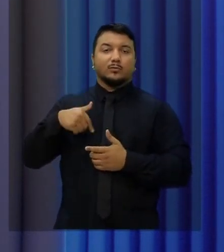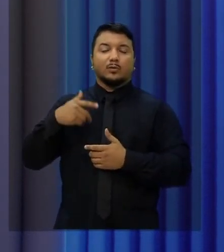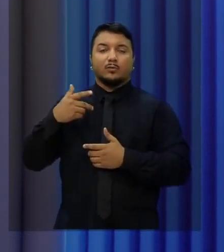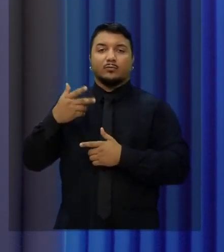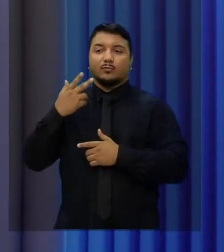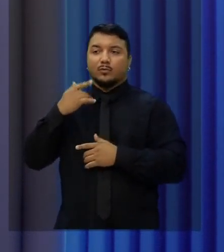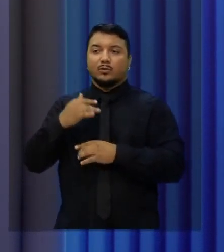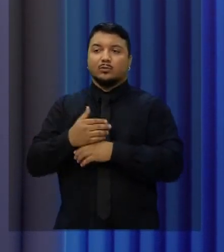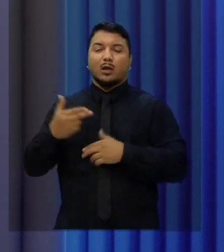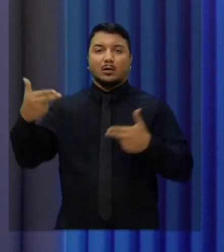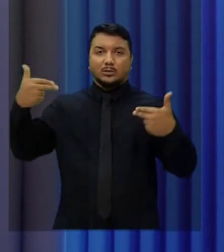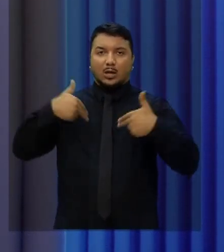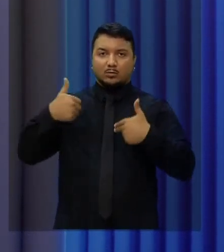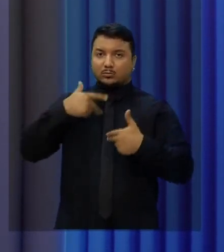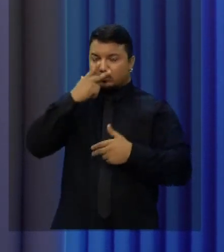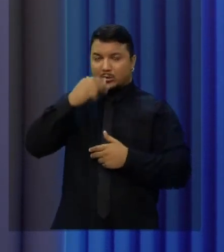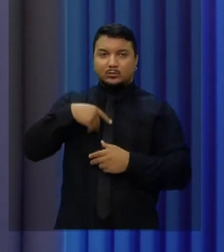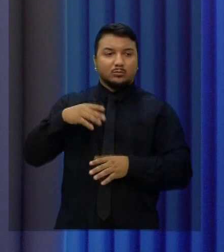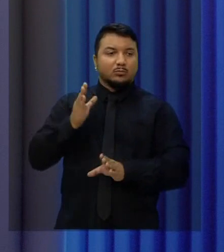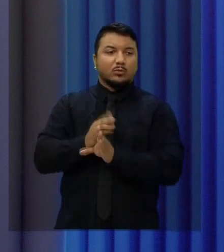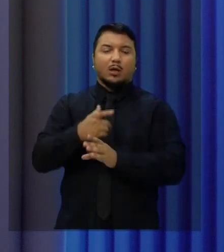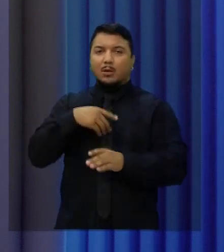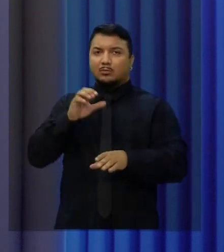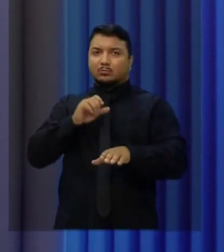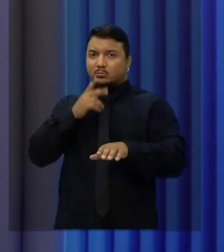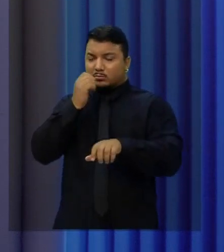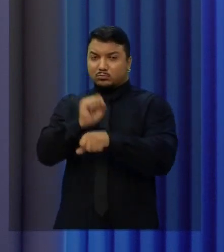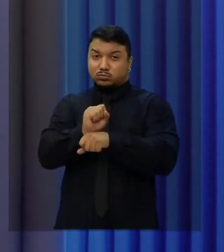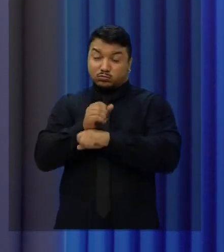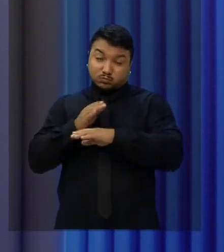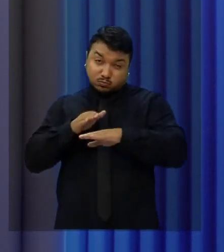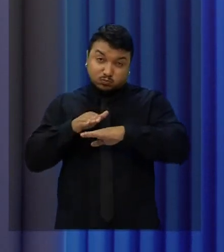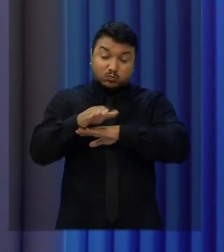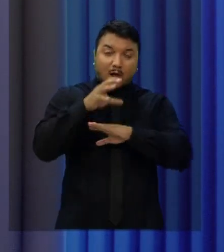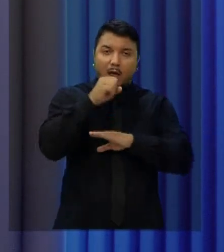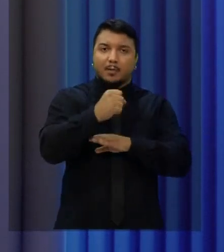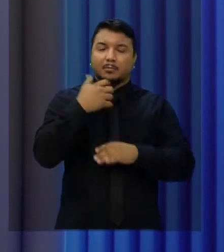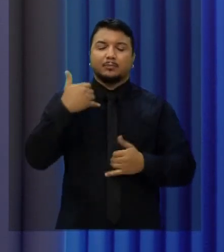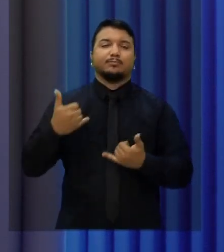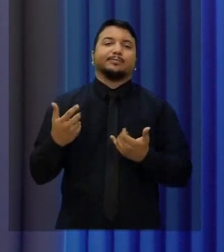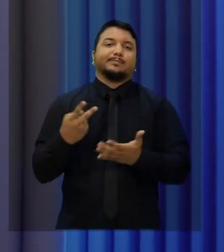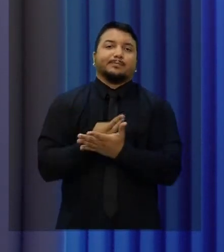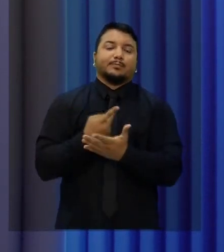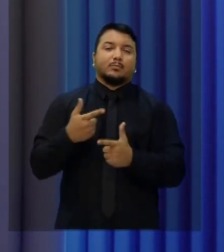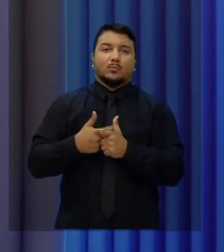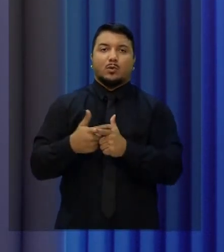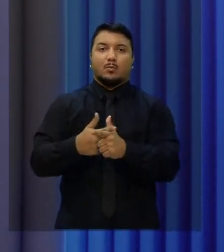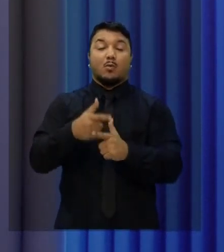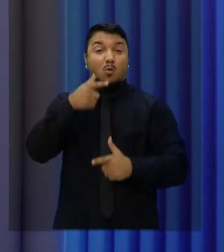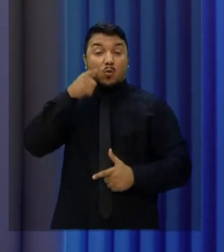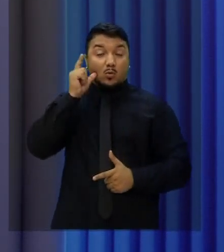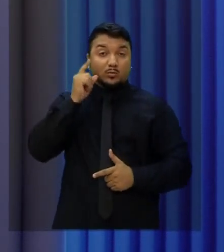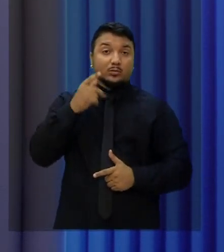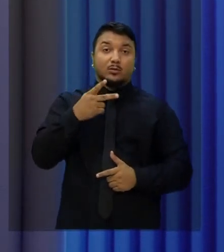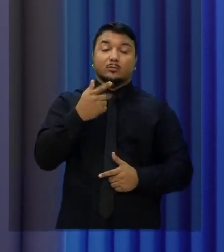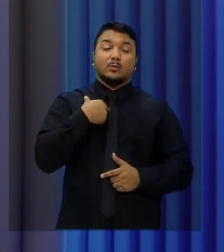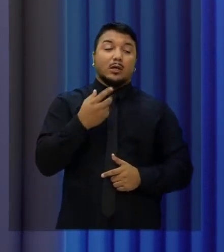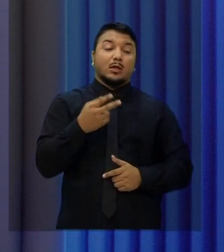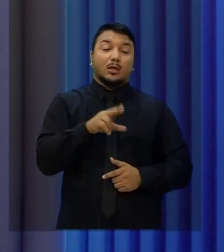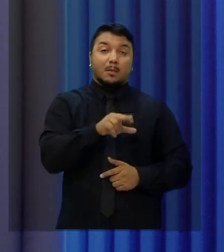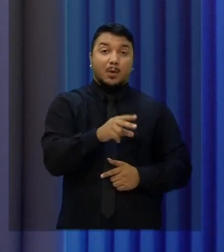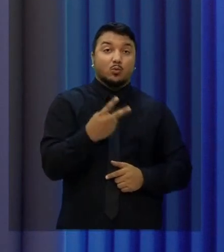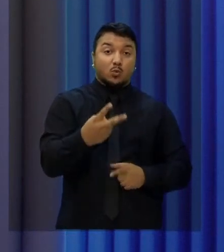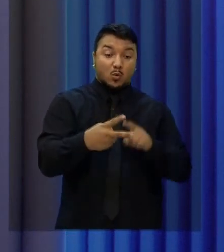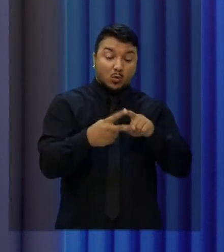própria vida dela simplesmente porque ela acelerou o seu veículo. Essa rotina acontece diariamente. Ontem, dois irmãos foram encontrados abraçados no